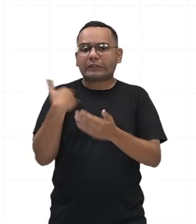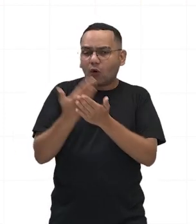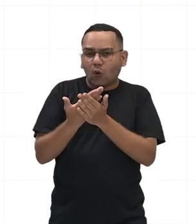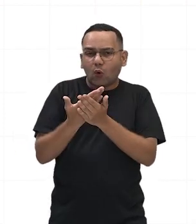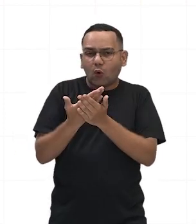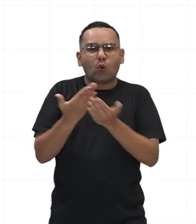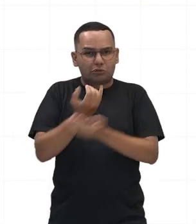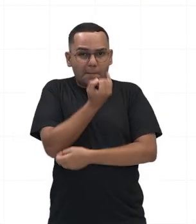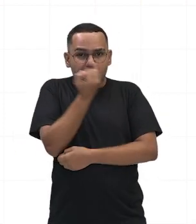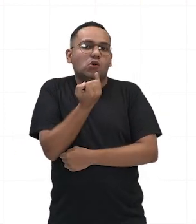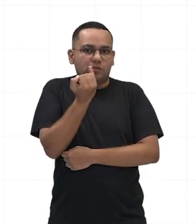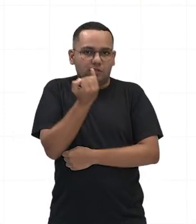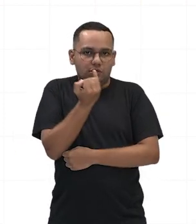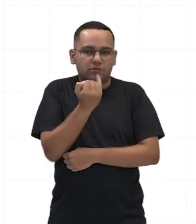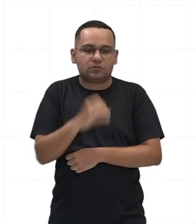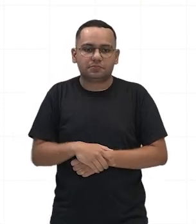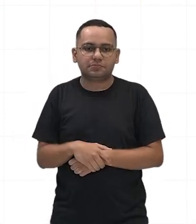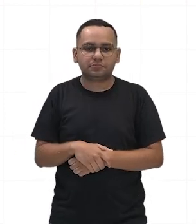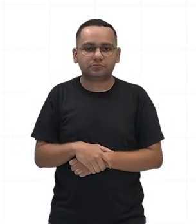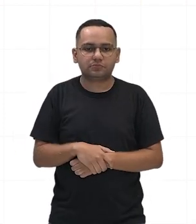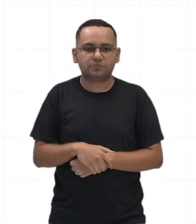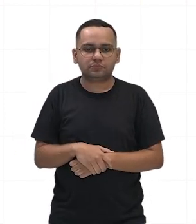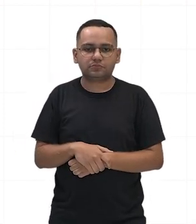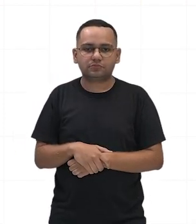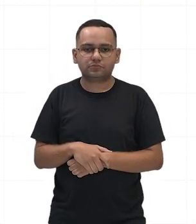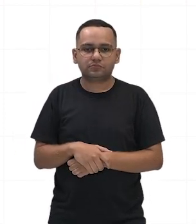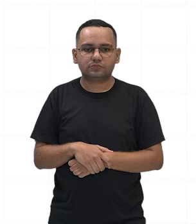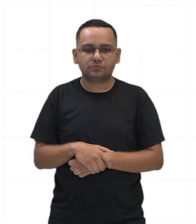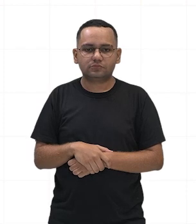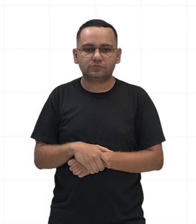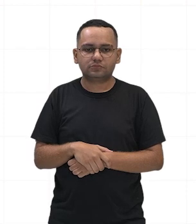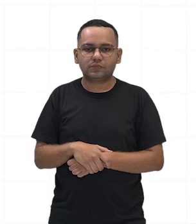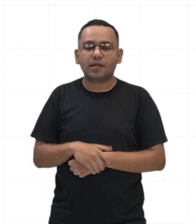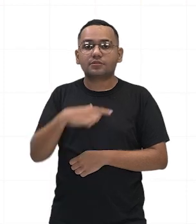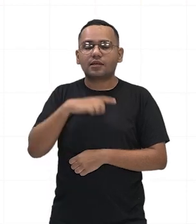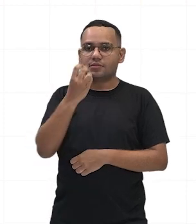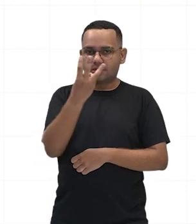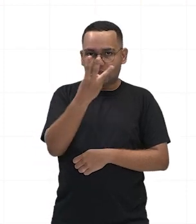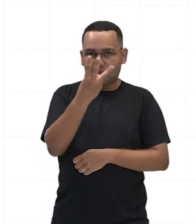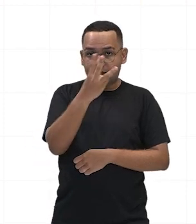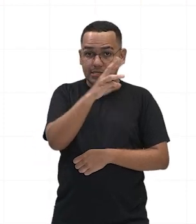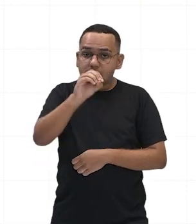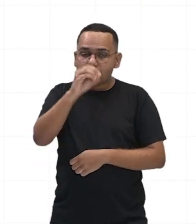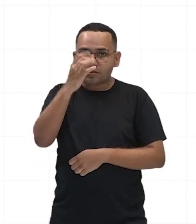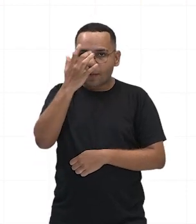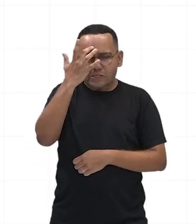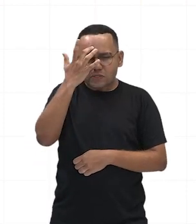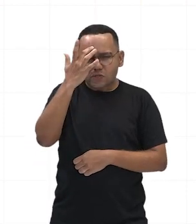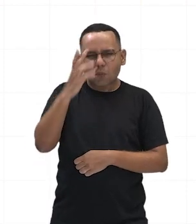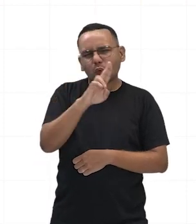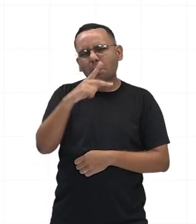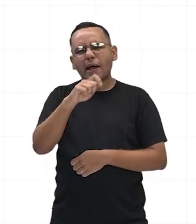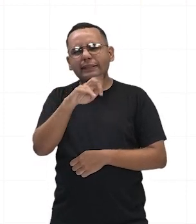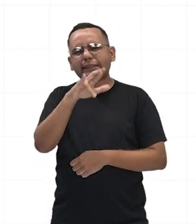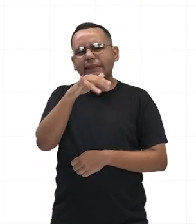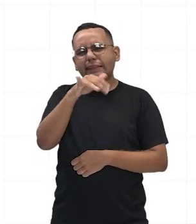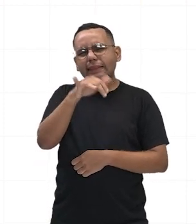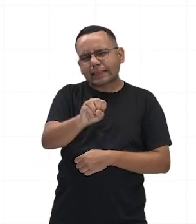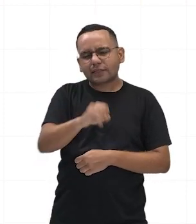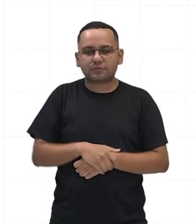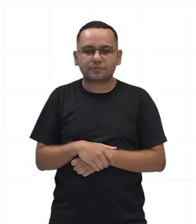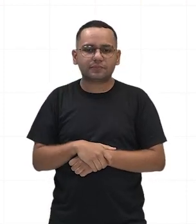Roma, formado por 300 patrícios com mandato vitalício. Professor,